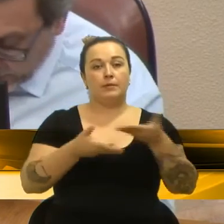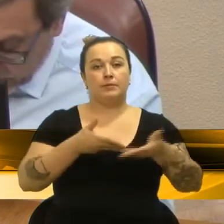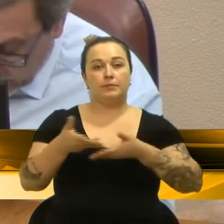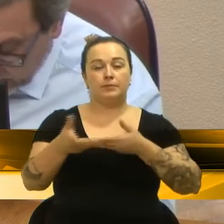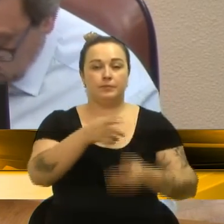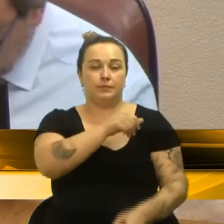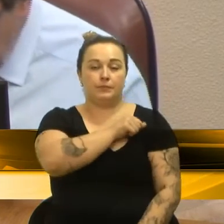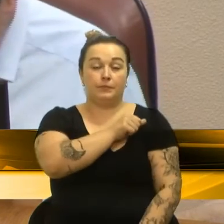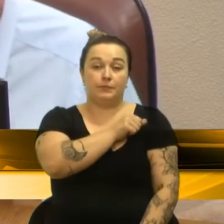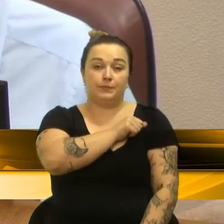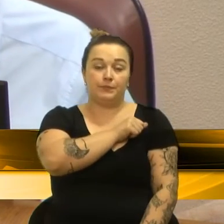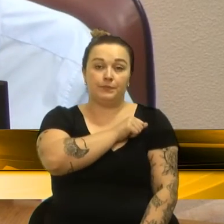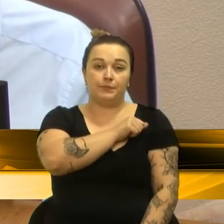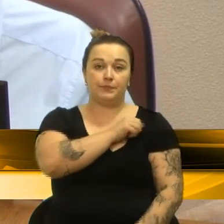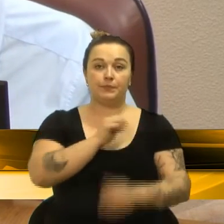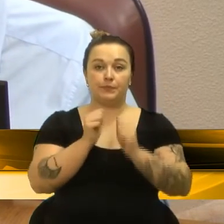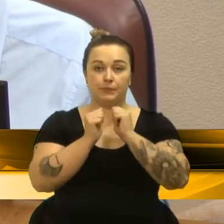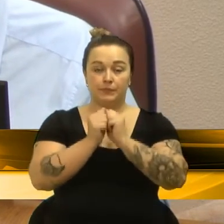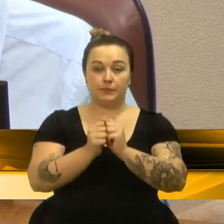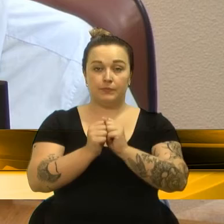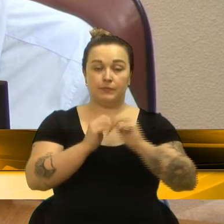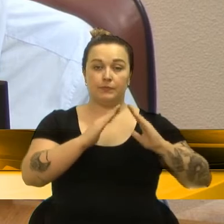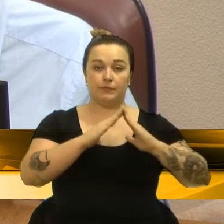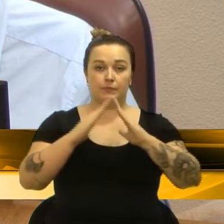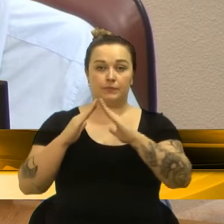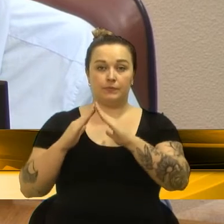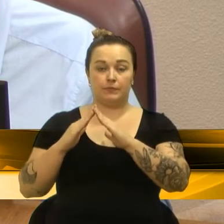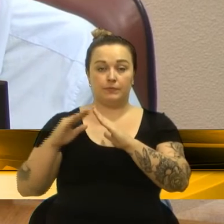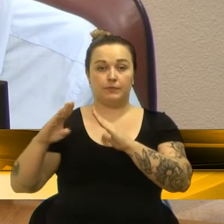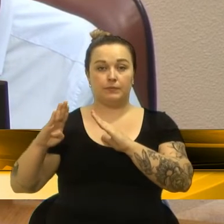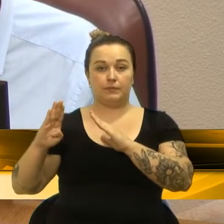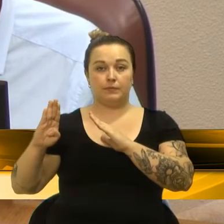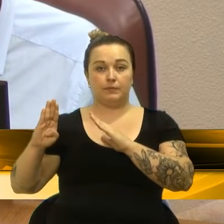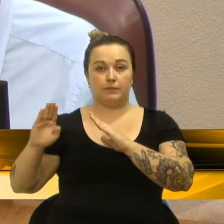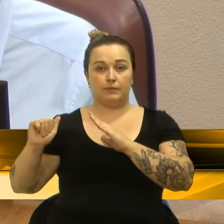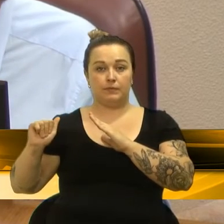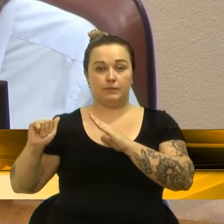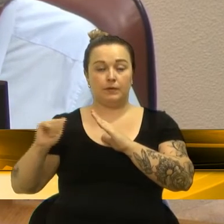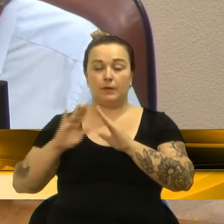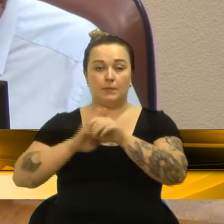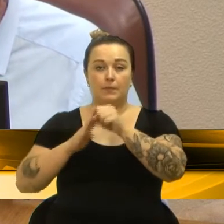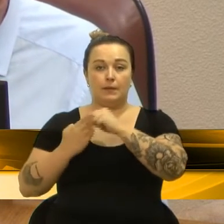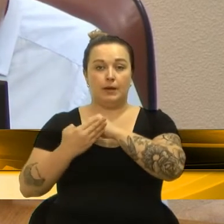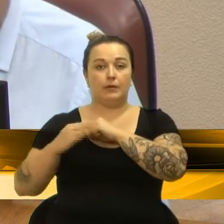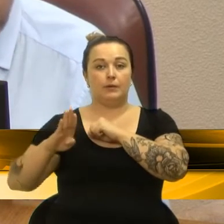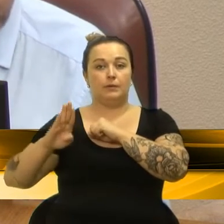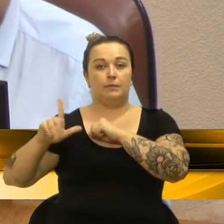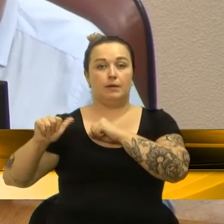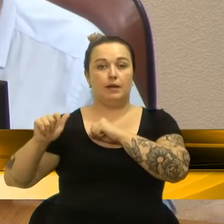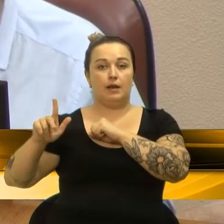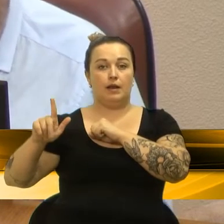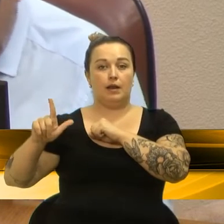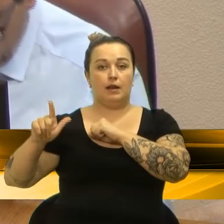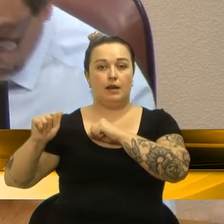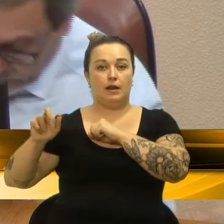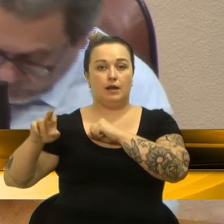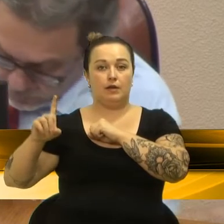residentes do loteamento Balardim e Parada Cristal, roteiro 317M.